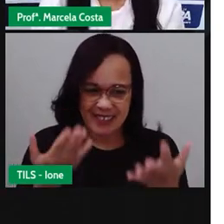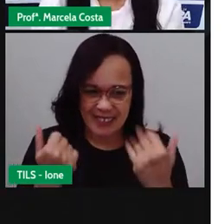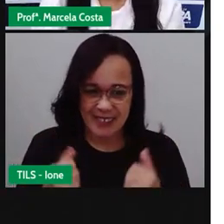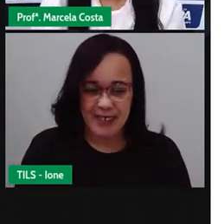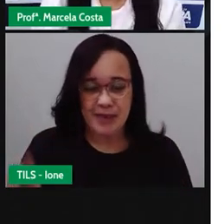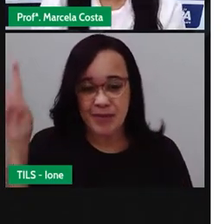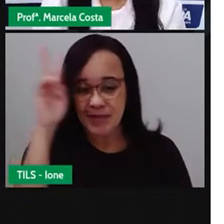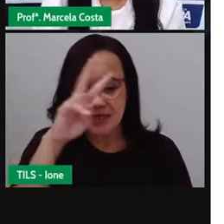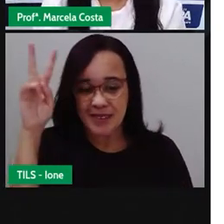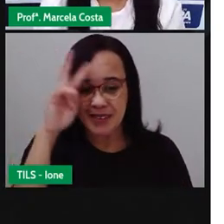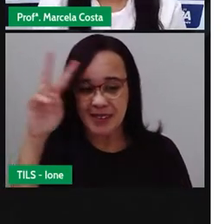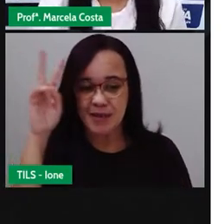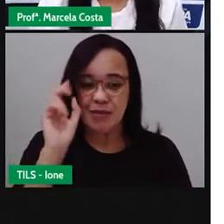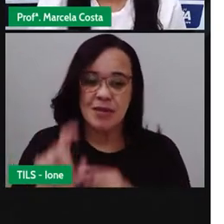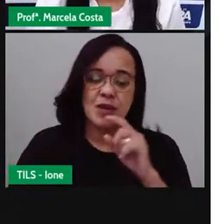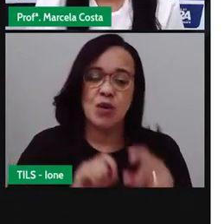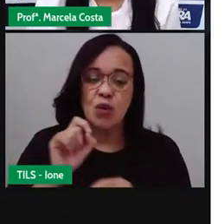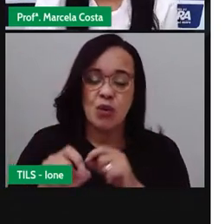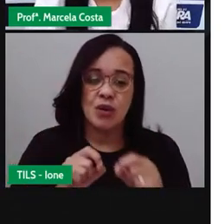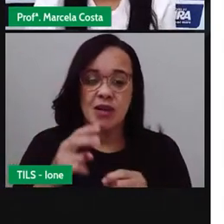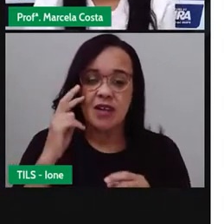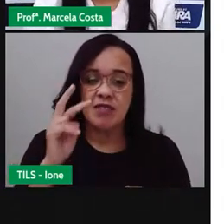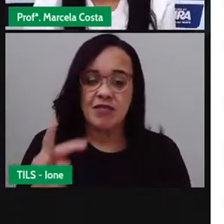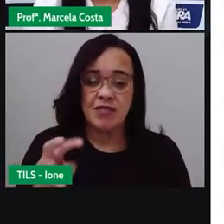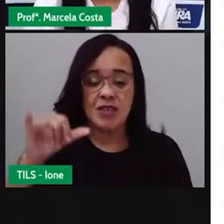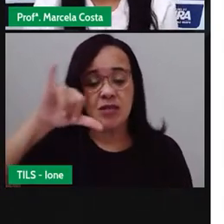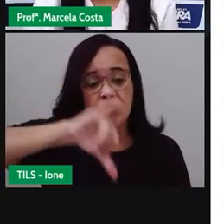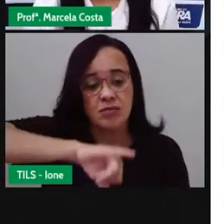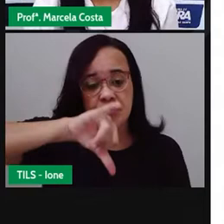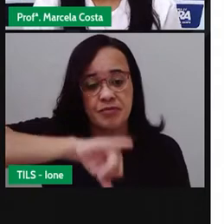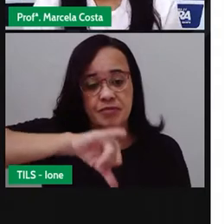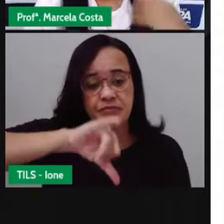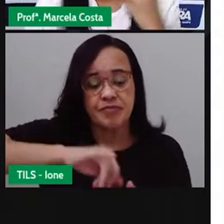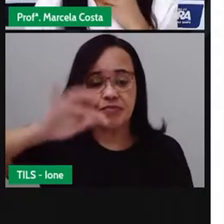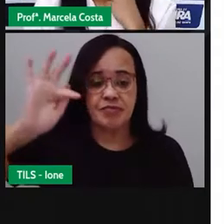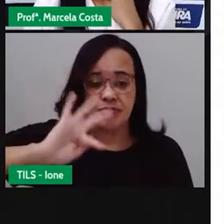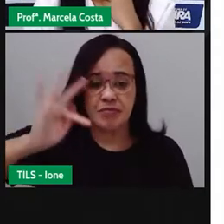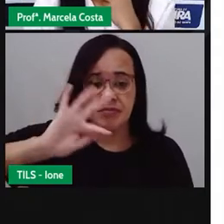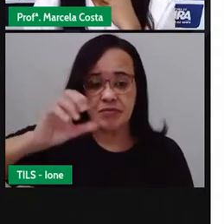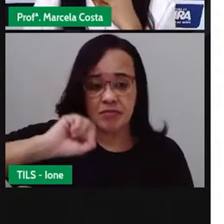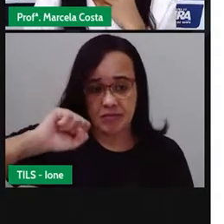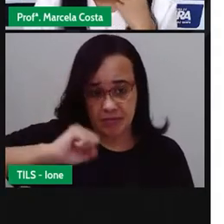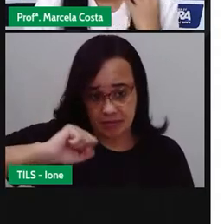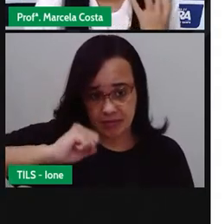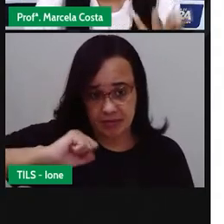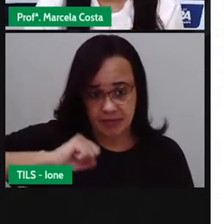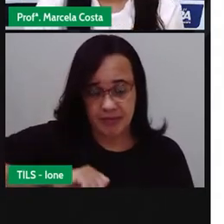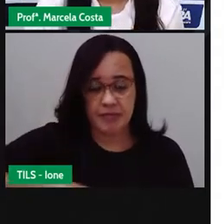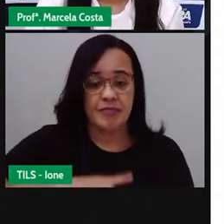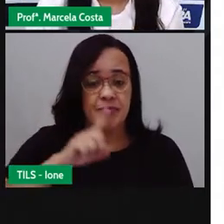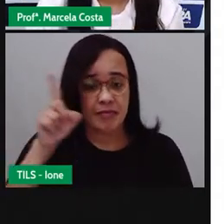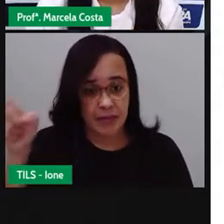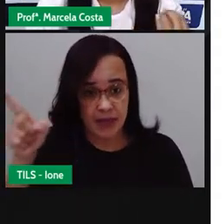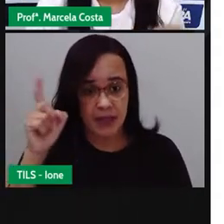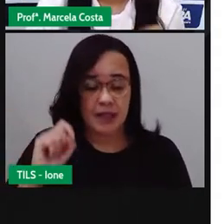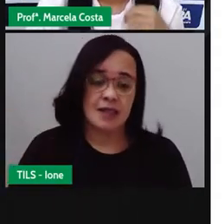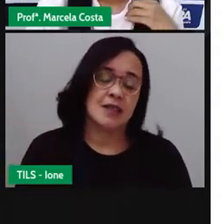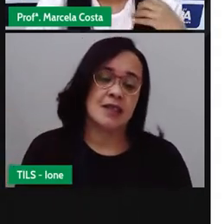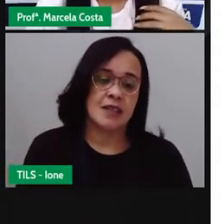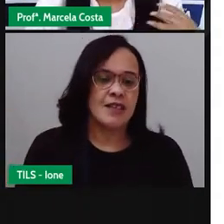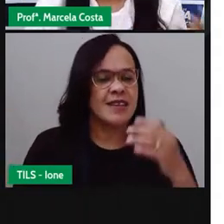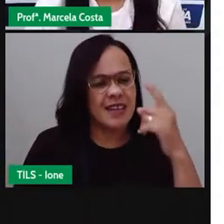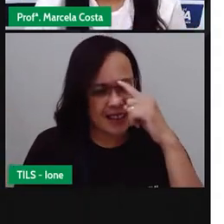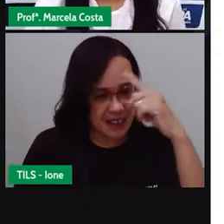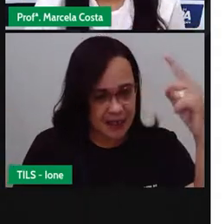Lembrando, crianças, que a gente viu que o Centro de Abastecimento, ele foi criado